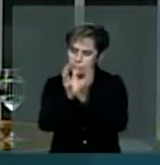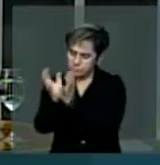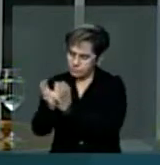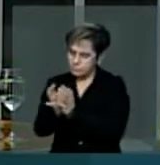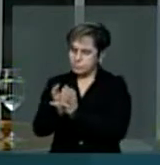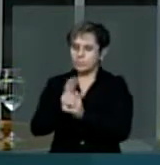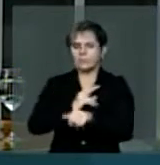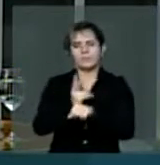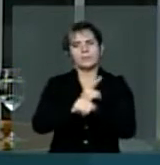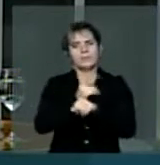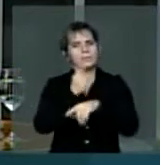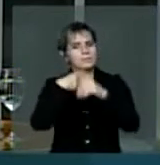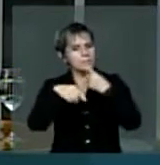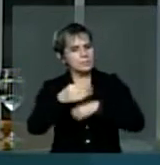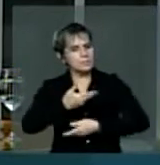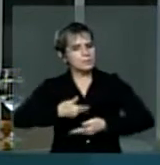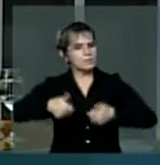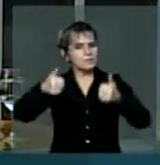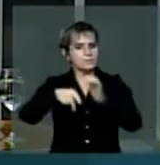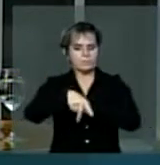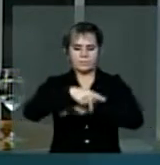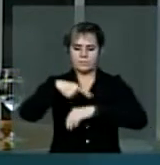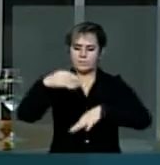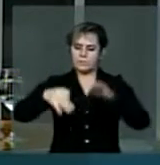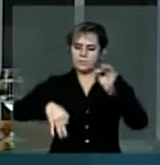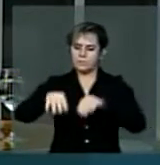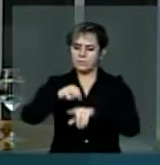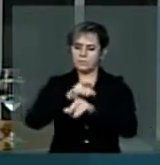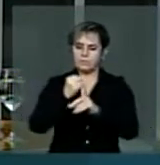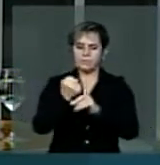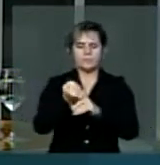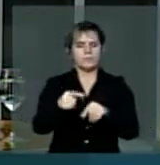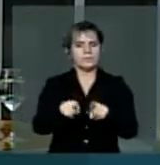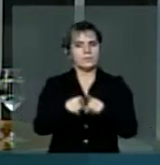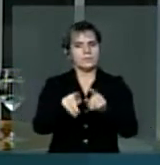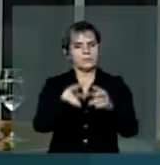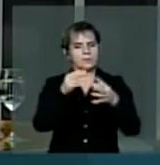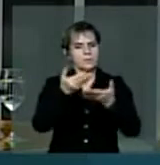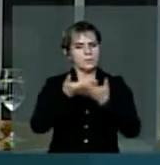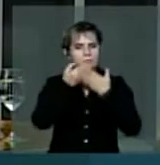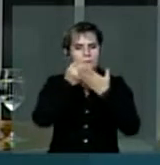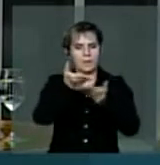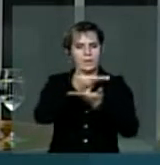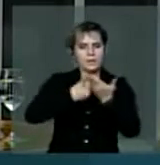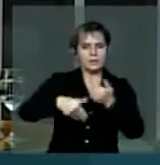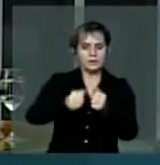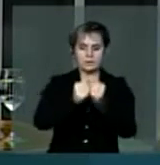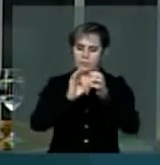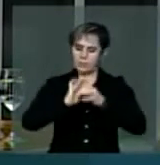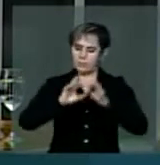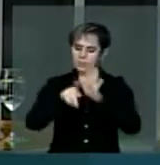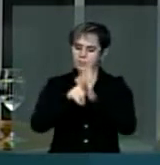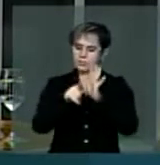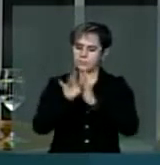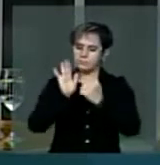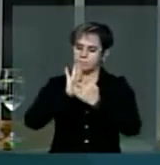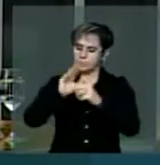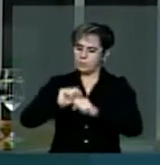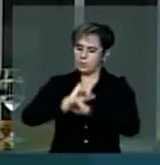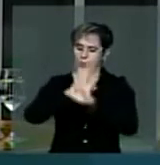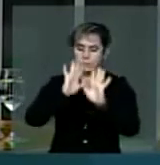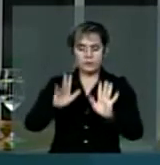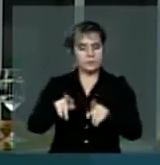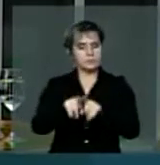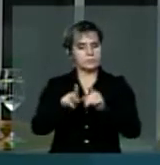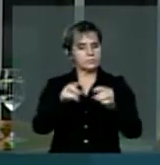buscam construir Um país com justiça social, com solidariedade, com liberdade, com transparência,